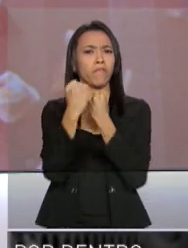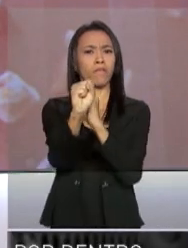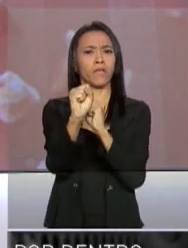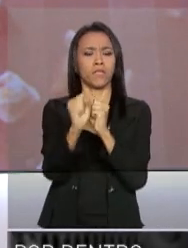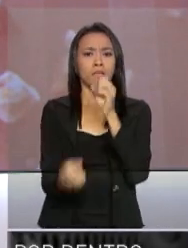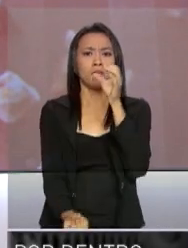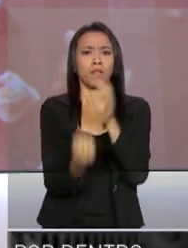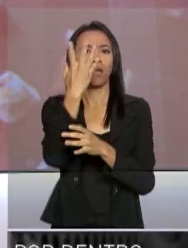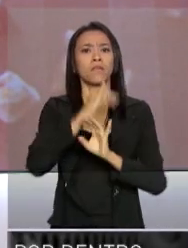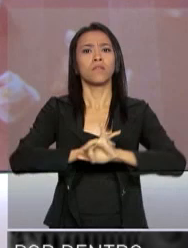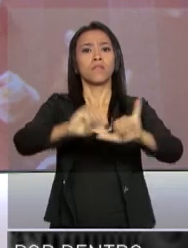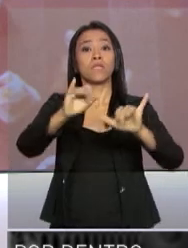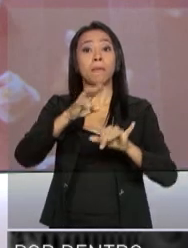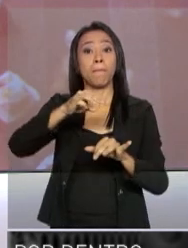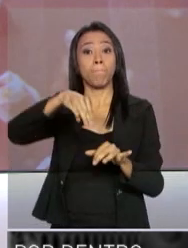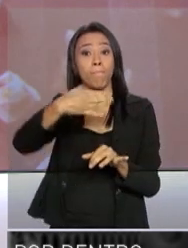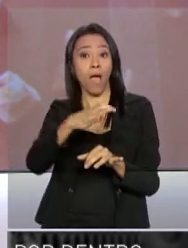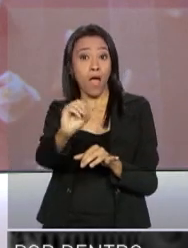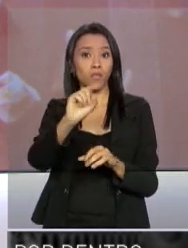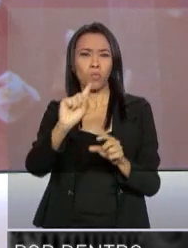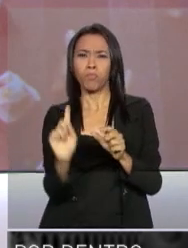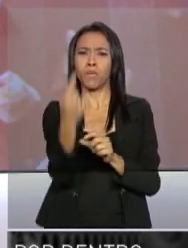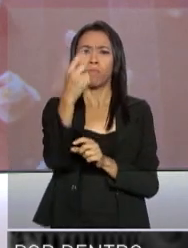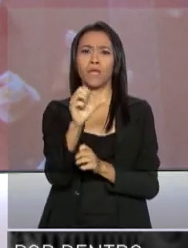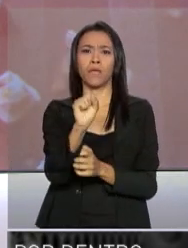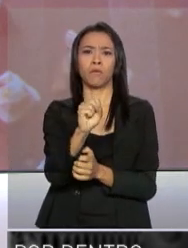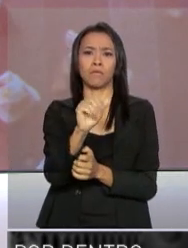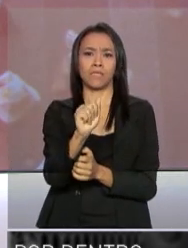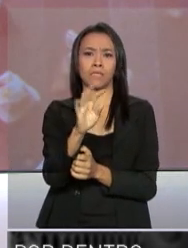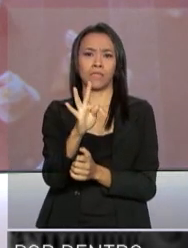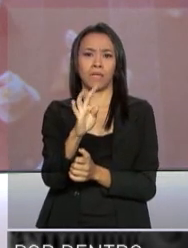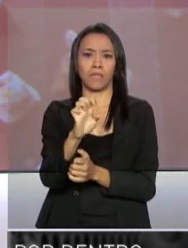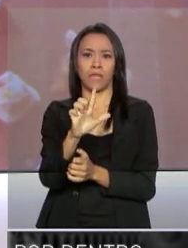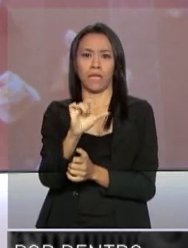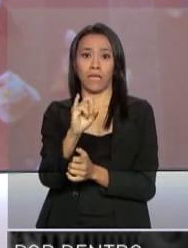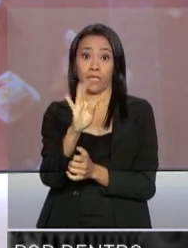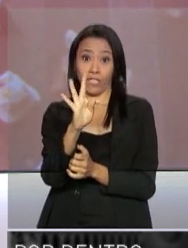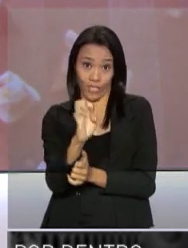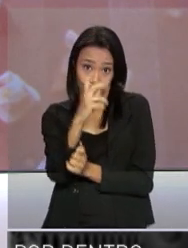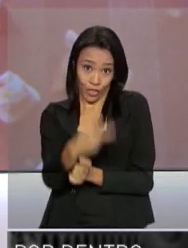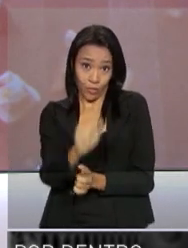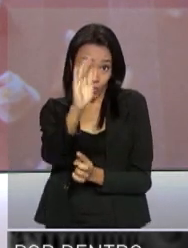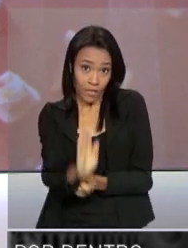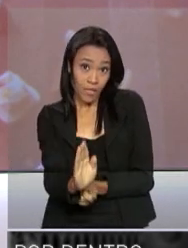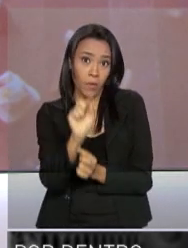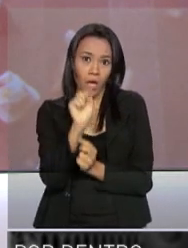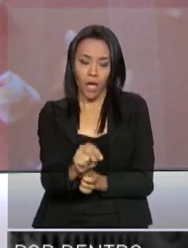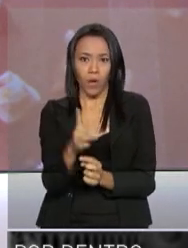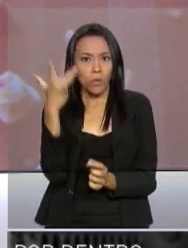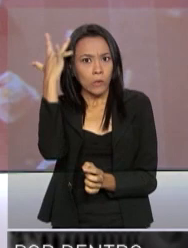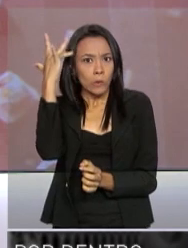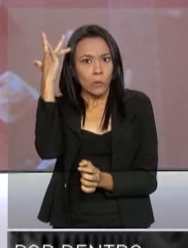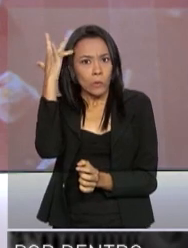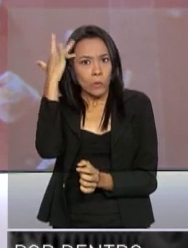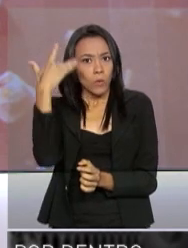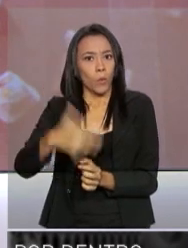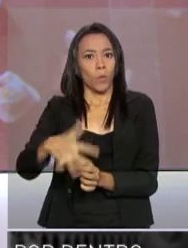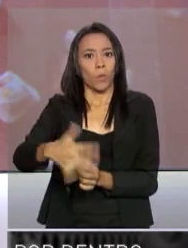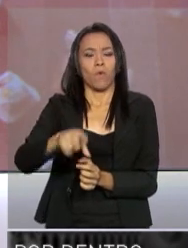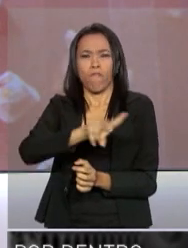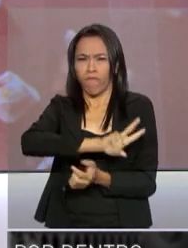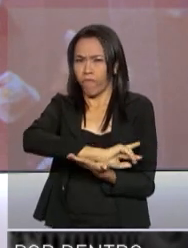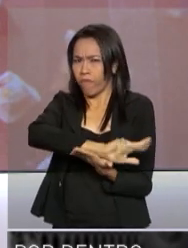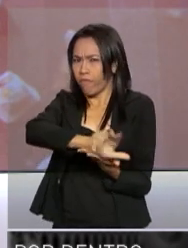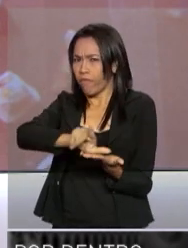março do ano que vem o primeiro satélite geoestacionário brasileiro. O equipamento de última geração vai trazer